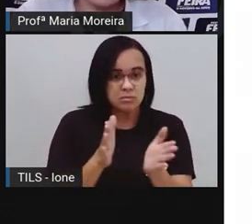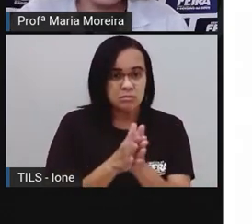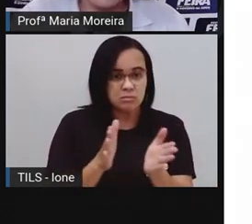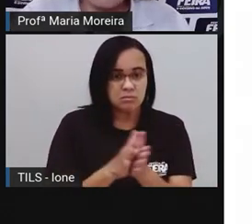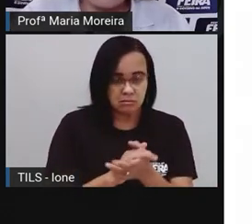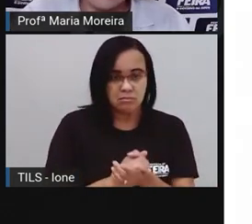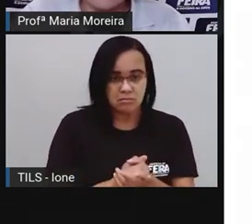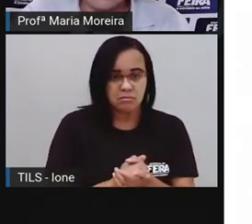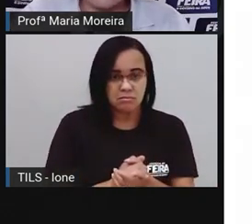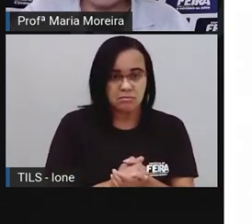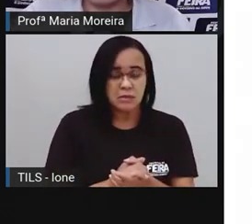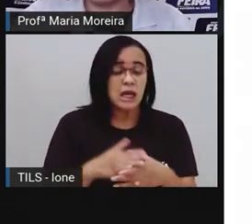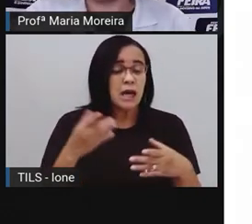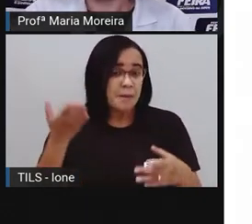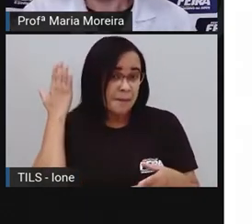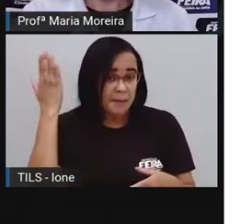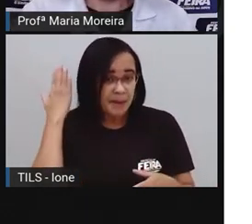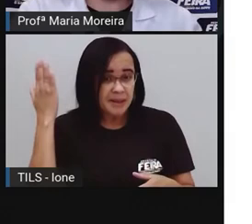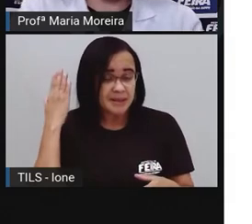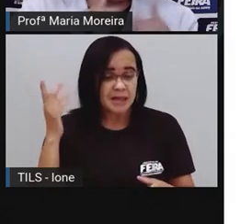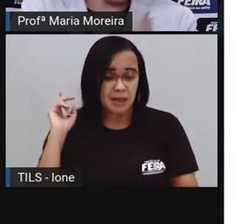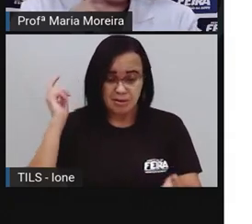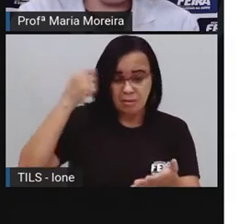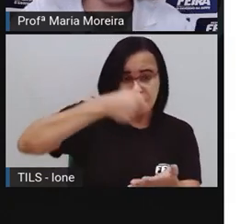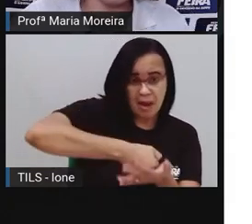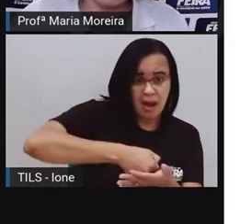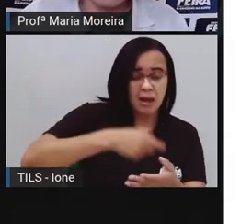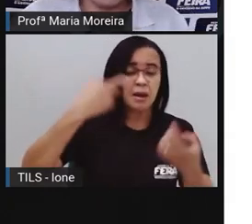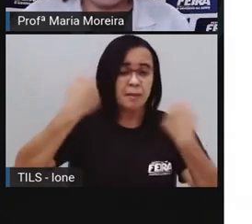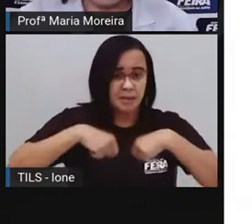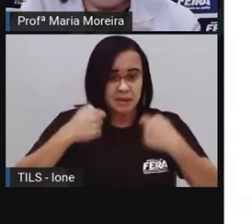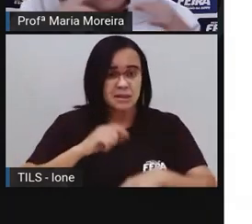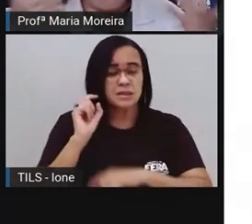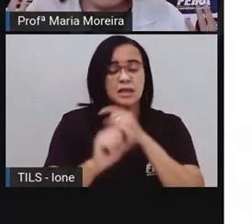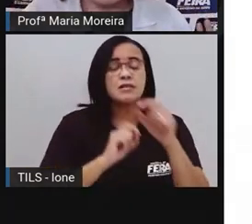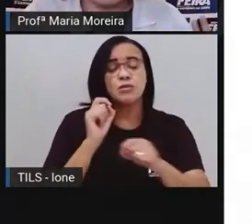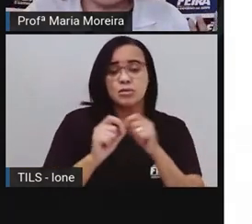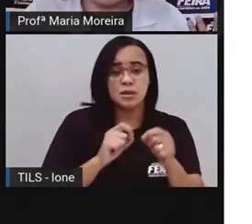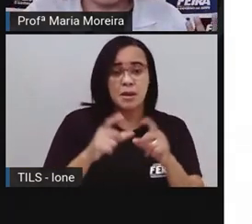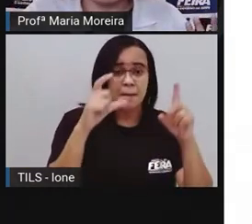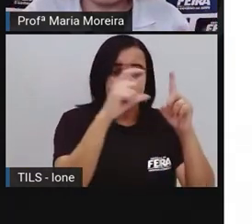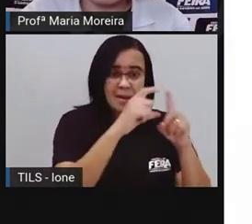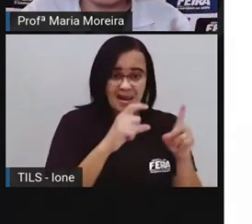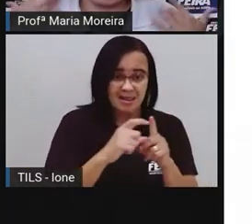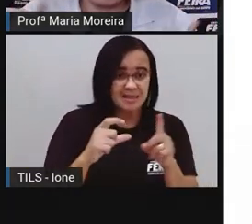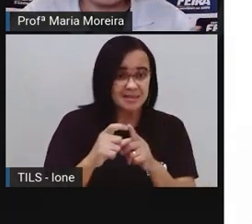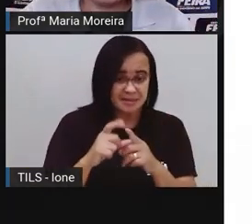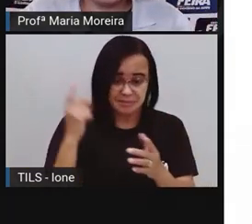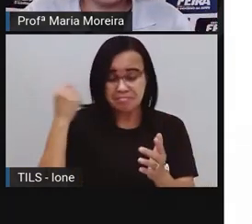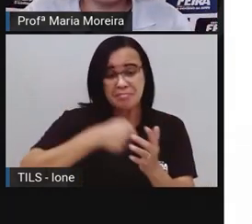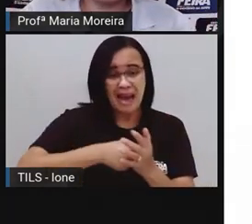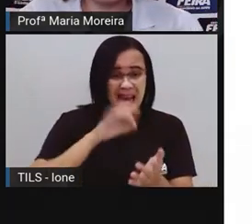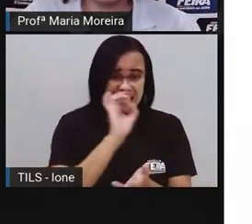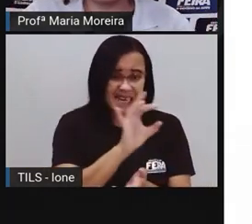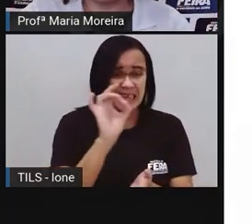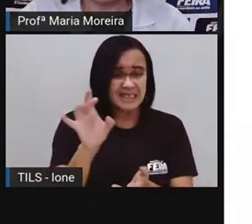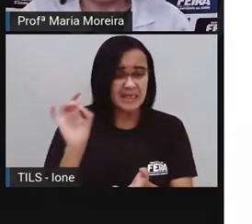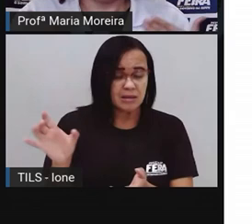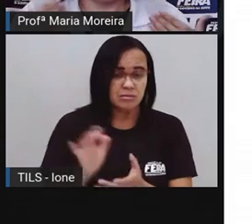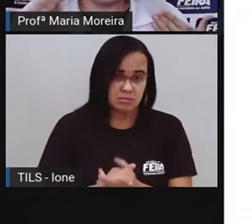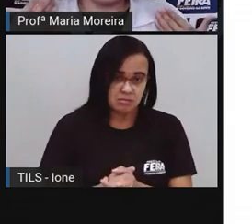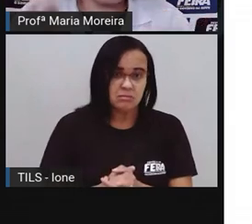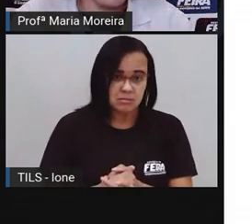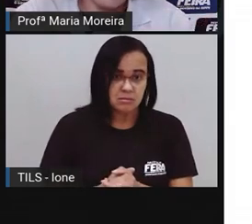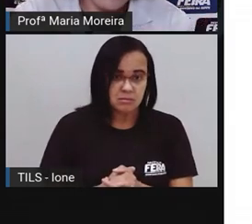por palavras, né? Então, tipo, no WhatsApp você escreve livremente. No e-mail você escreve livremente.